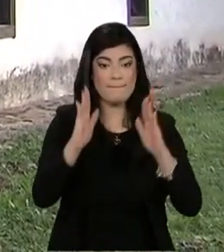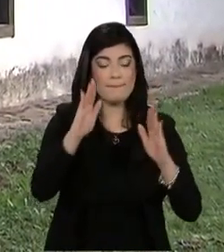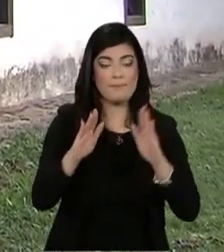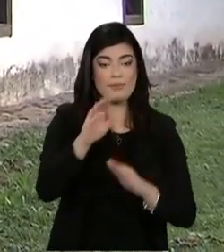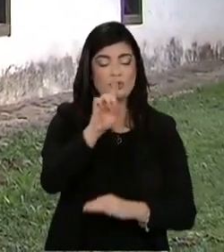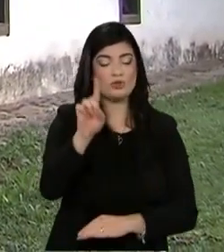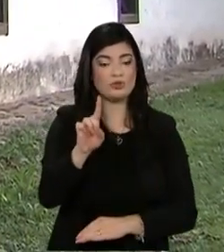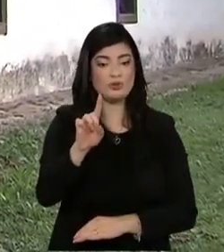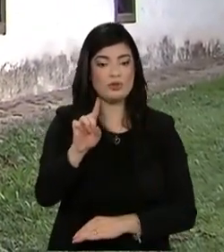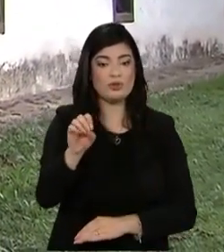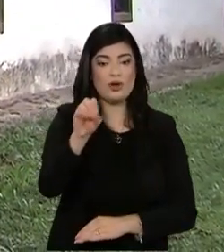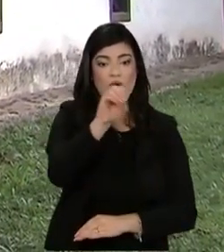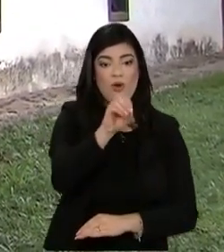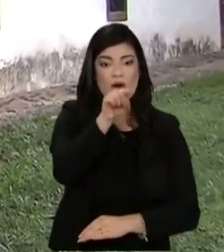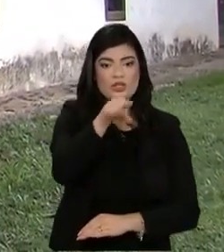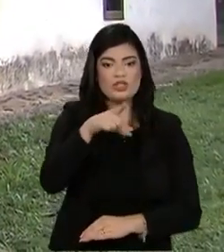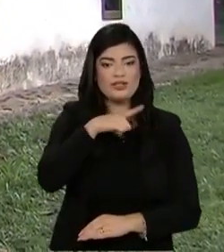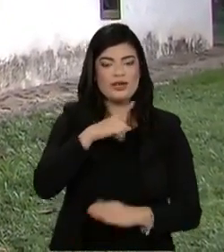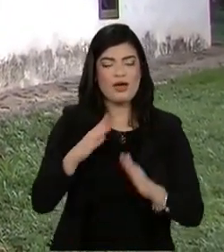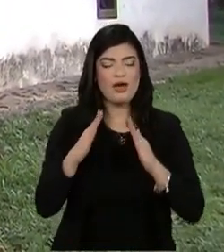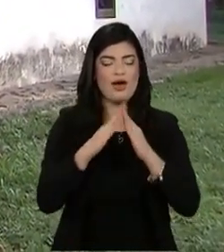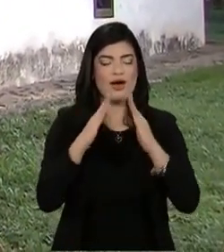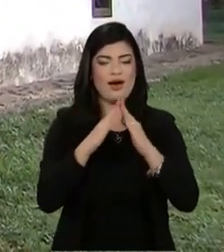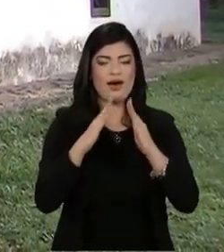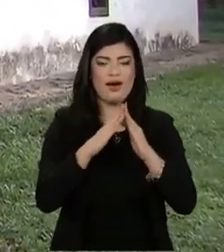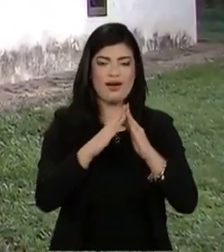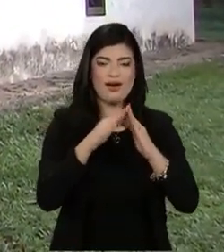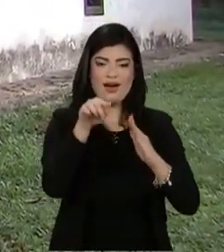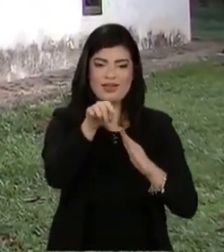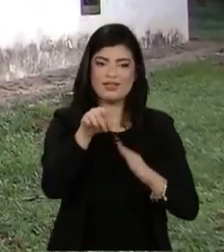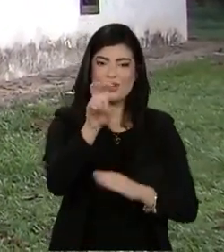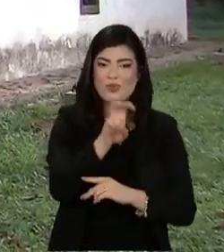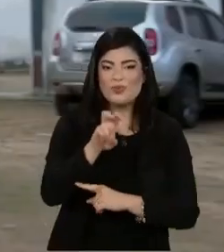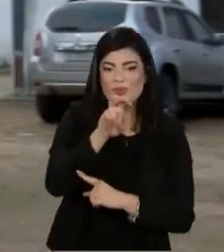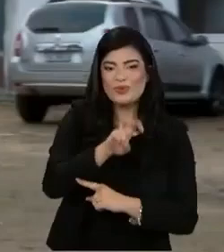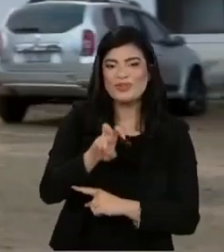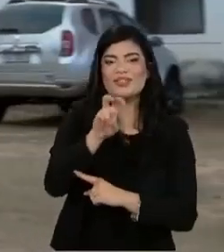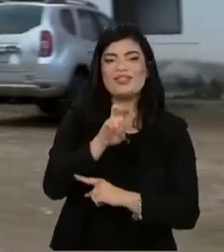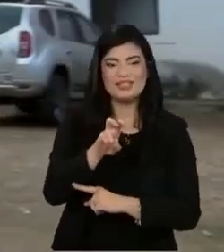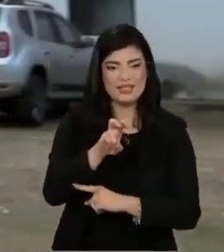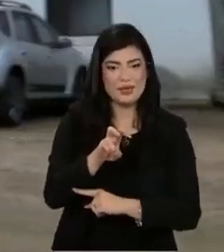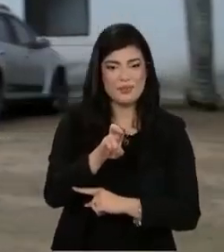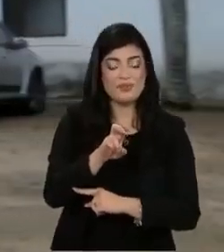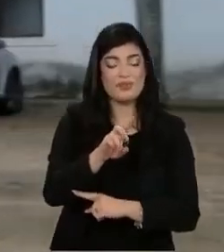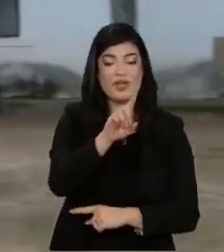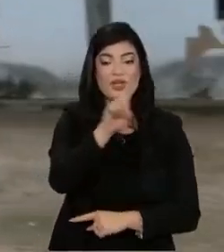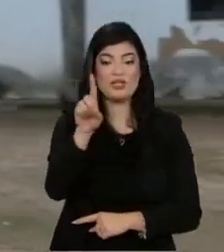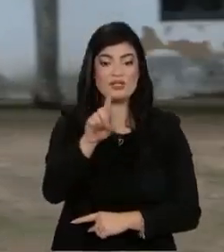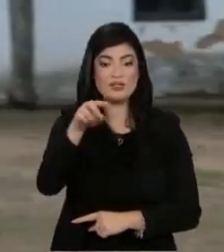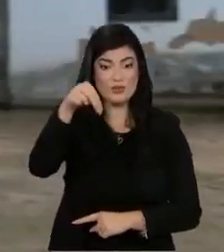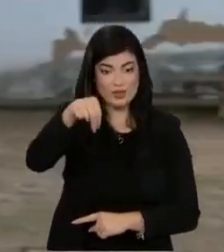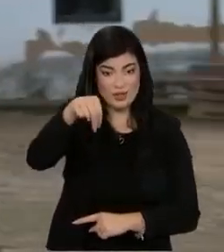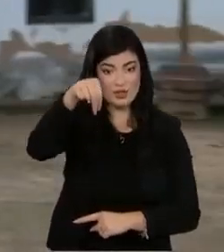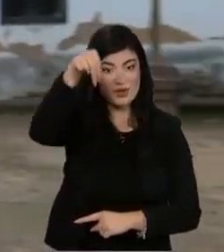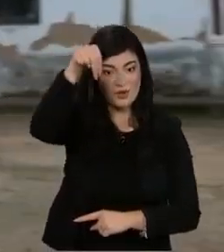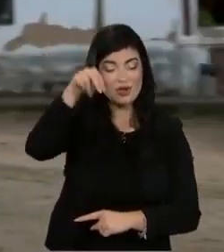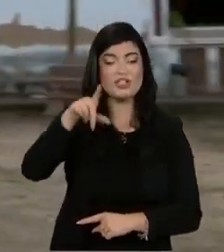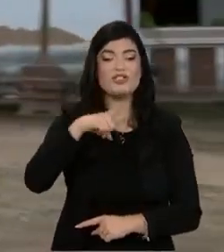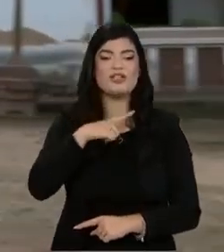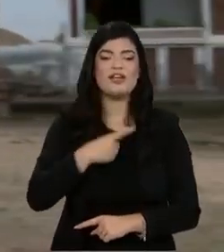Oeste, tem a casa dos Bandeirantes, que fica no Butantã. E na Zona Norte, está o conjunto